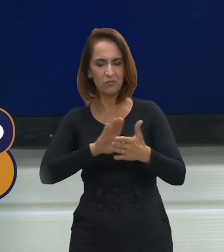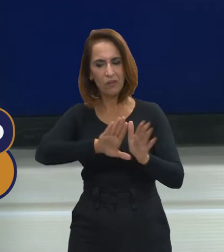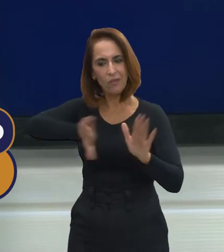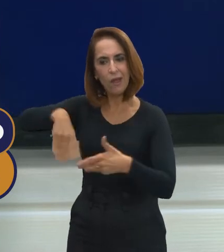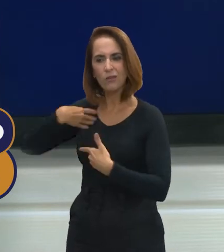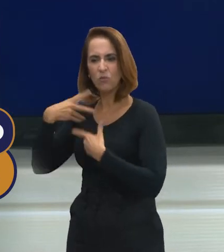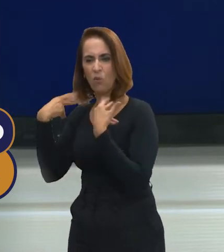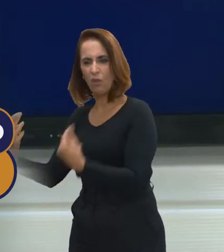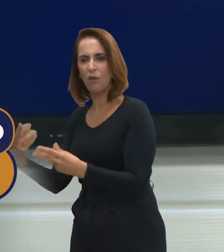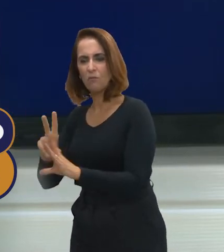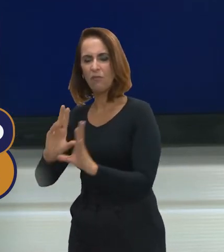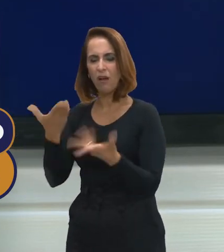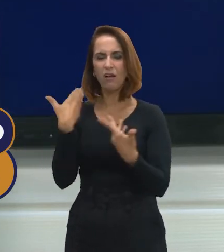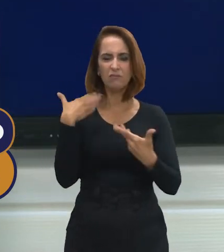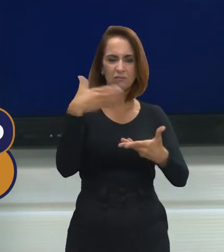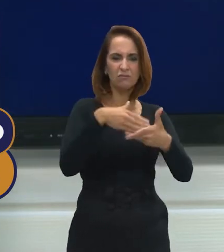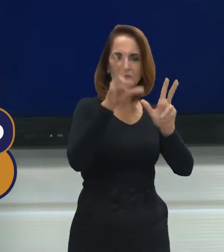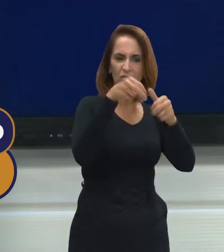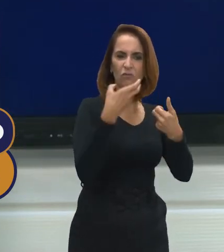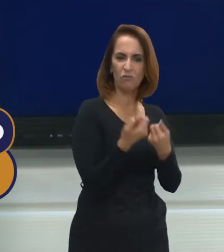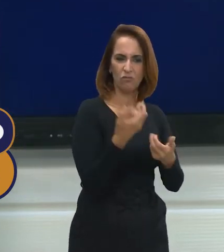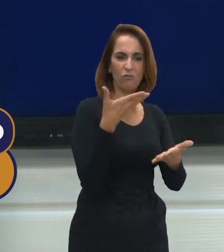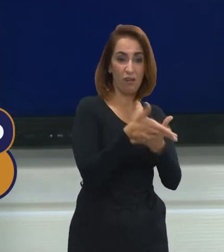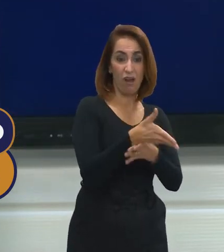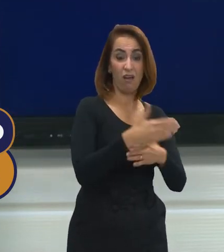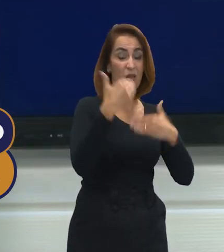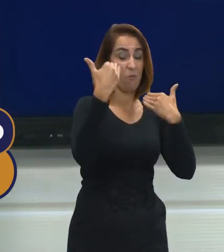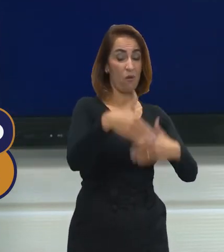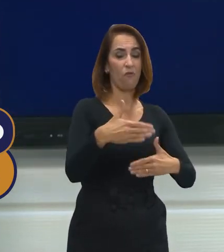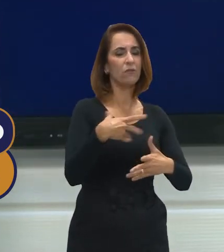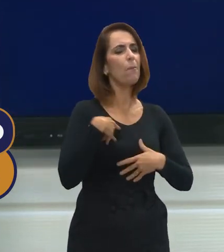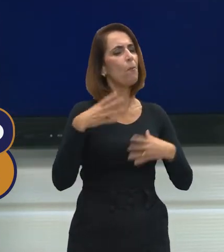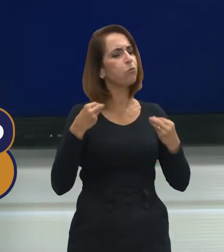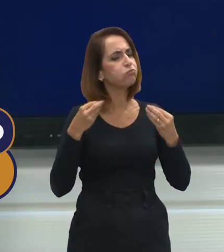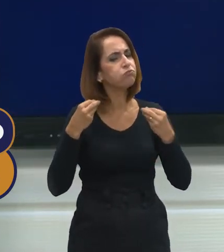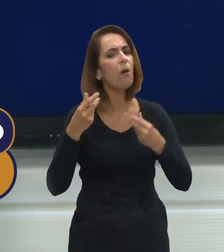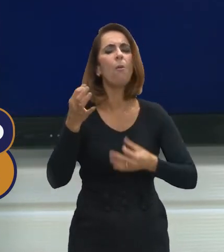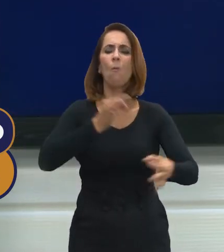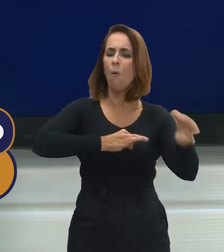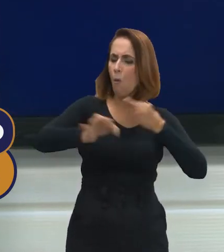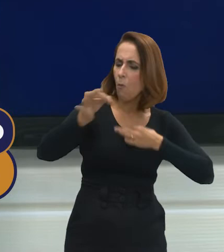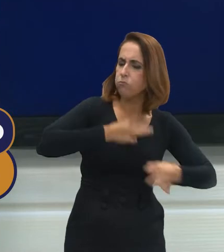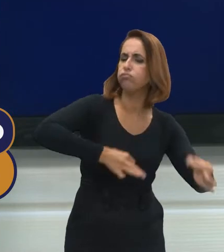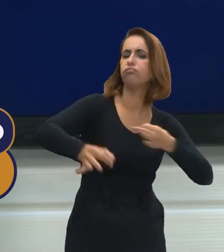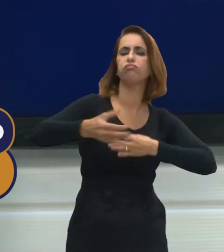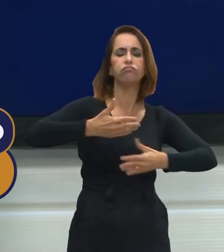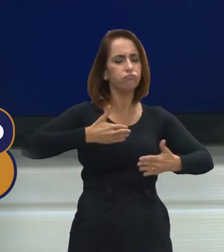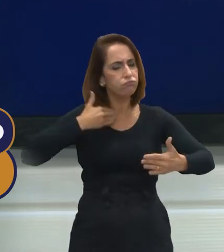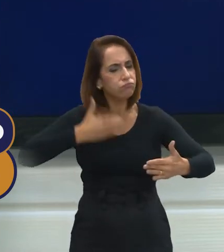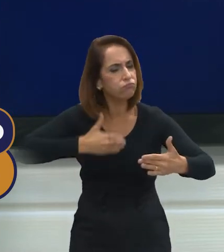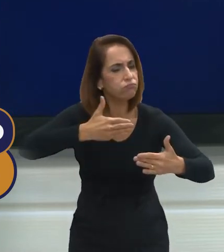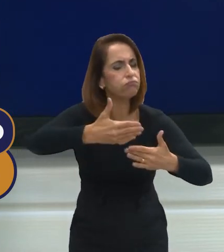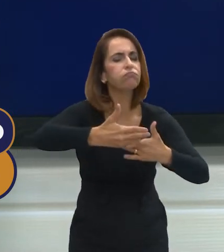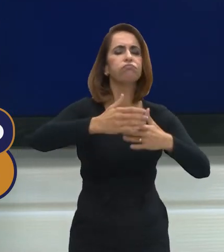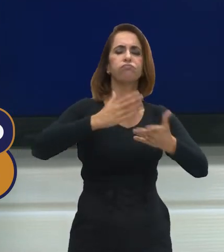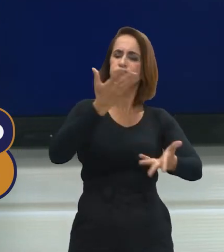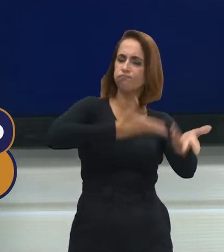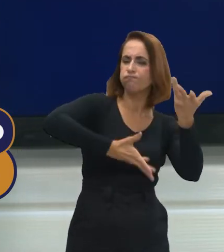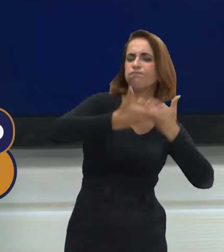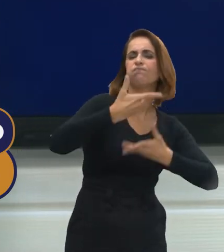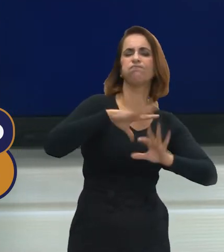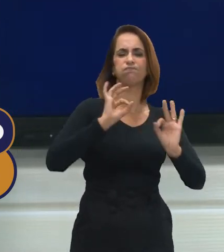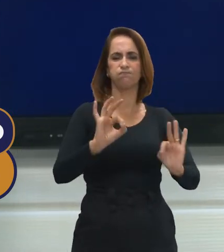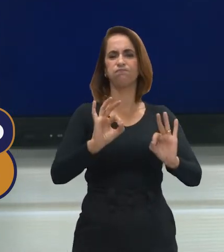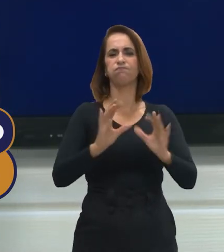comum e caso um assunto desse caia na prova, ele estará muito mais preparado, embasado e